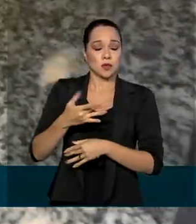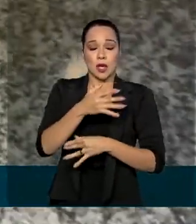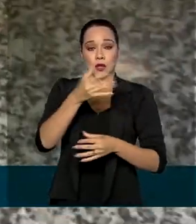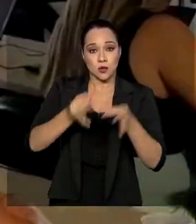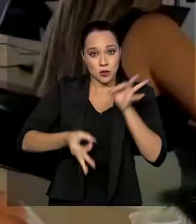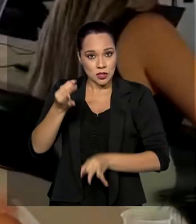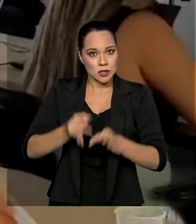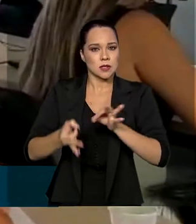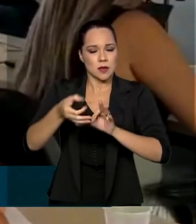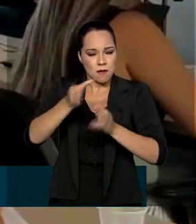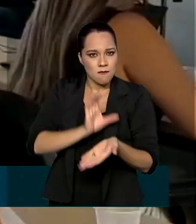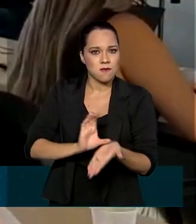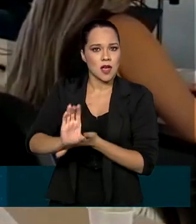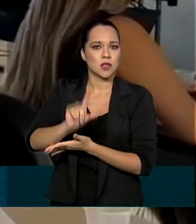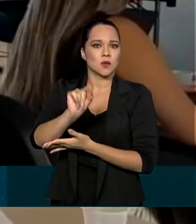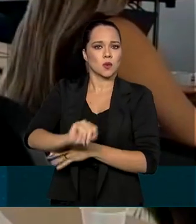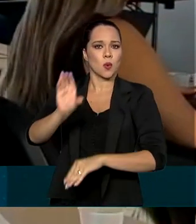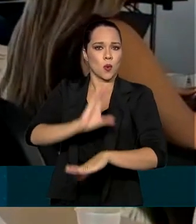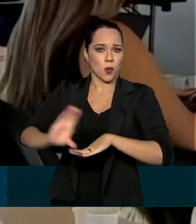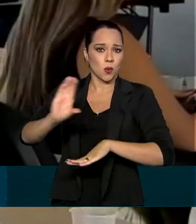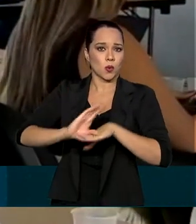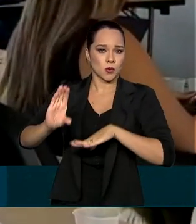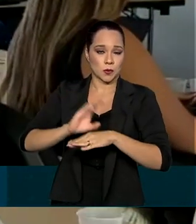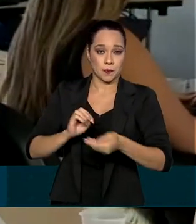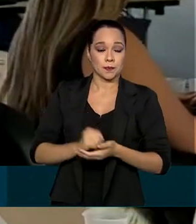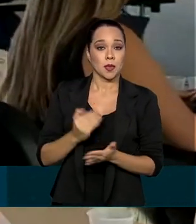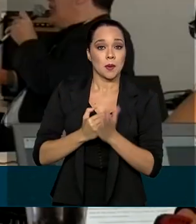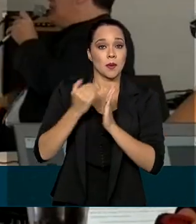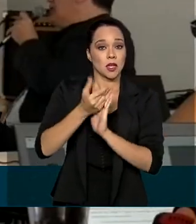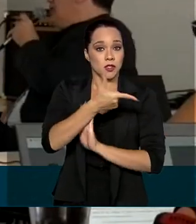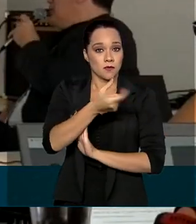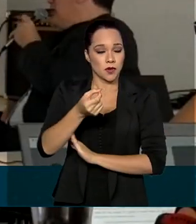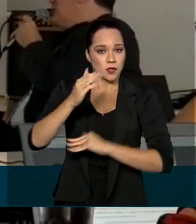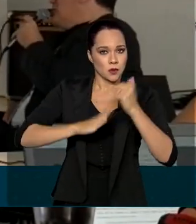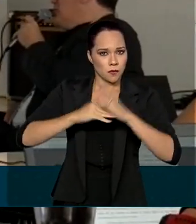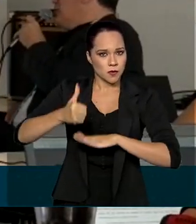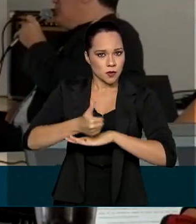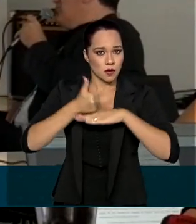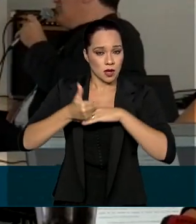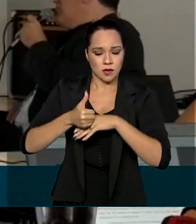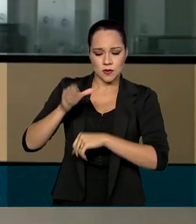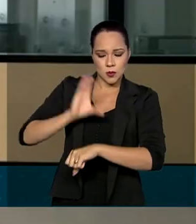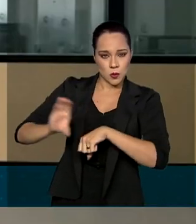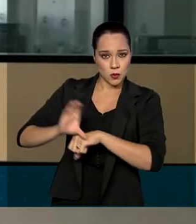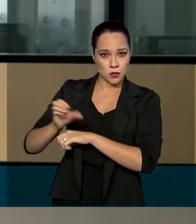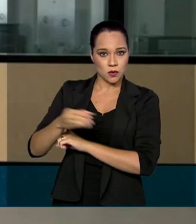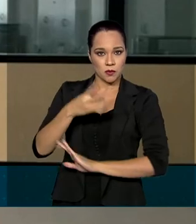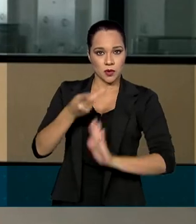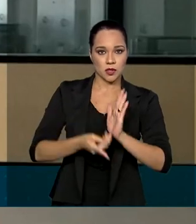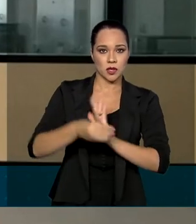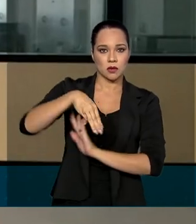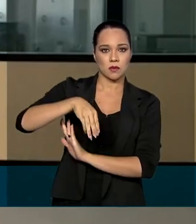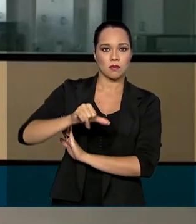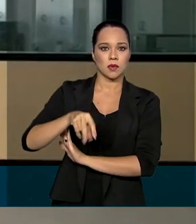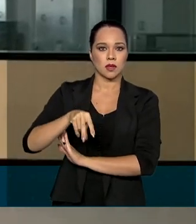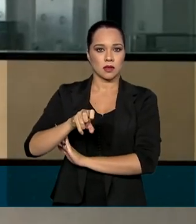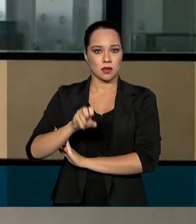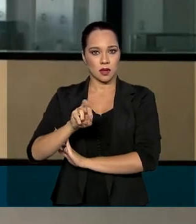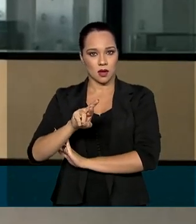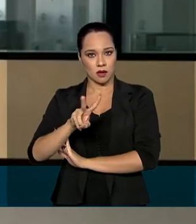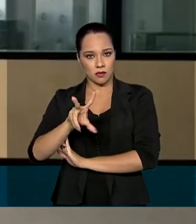Mais 20 profissionais acabam de fazer o curso do novo projeto Minerva. Está sendo muito interessante,